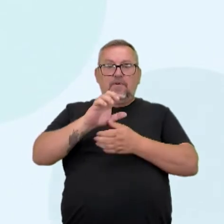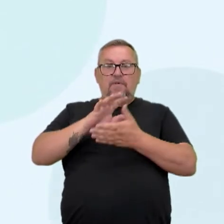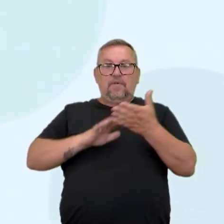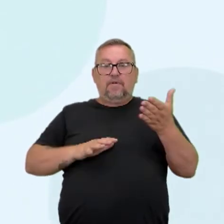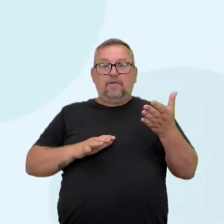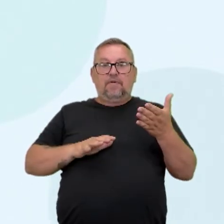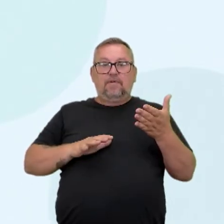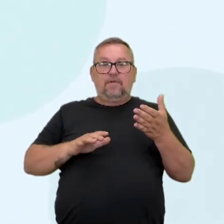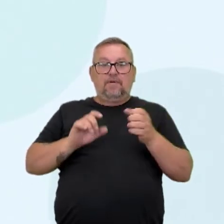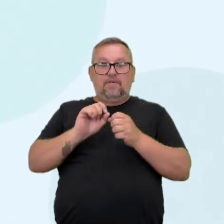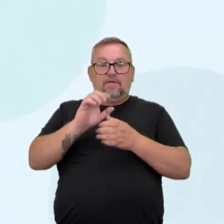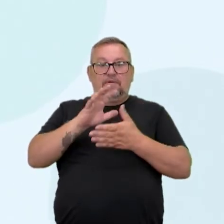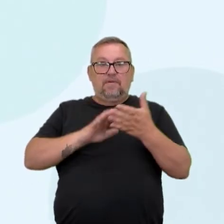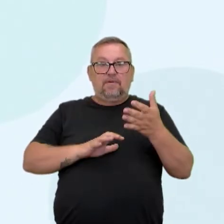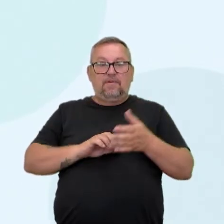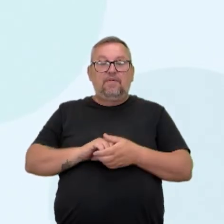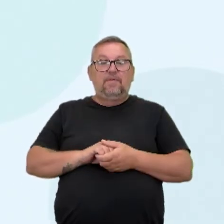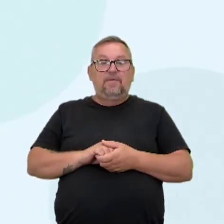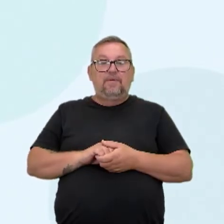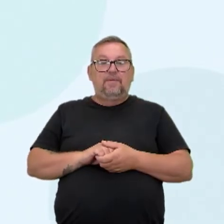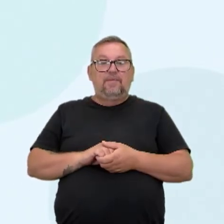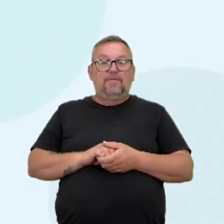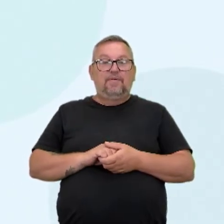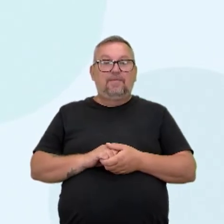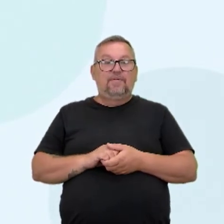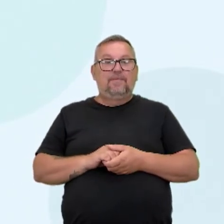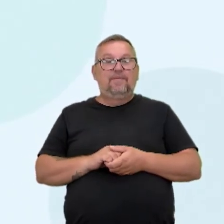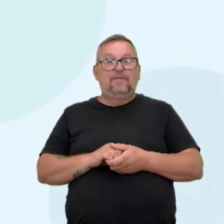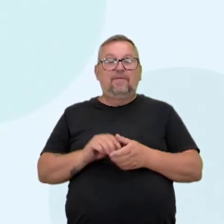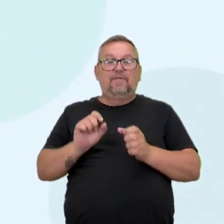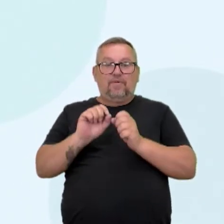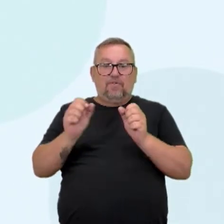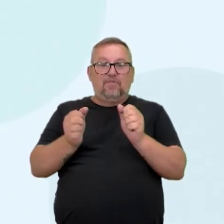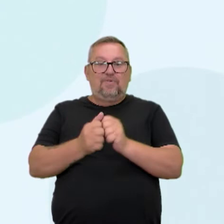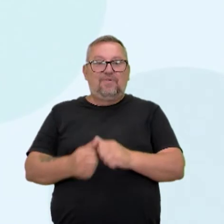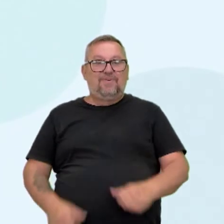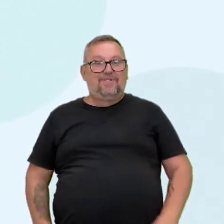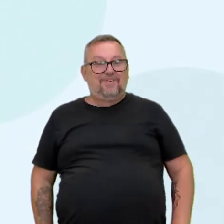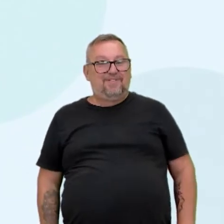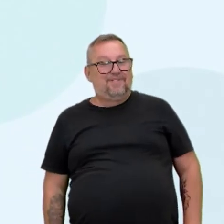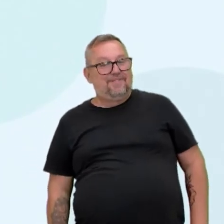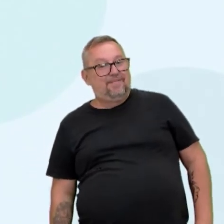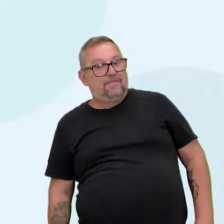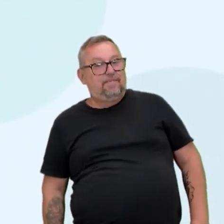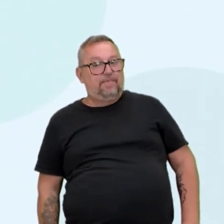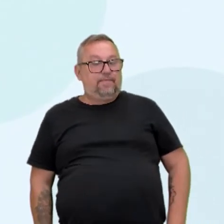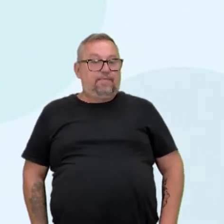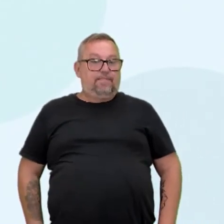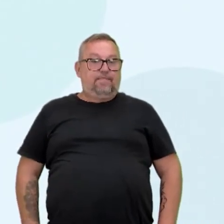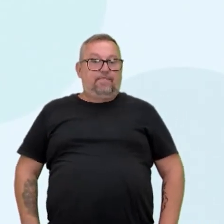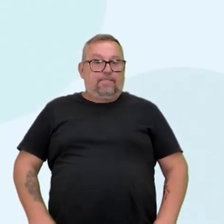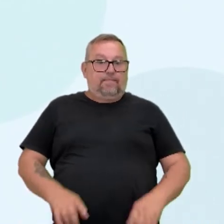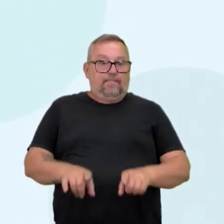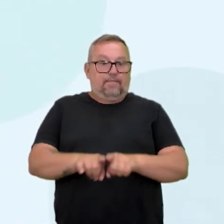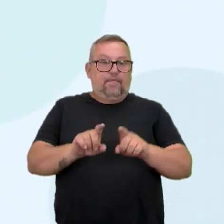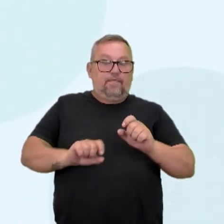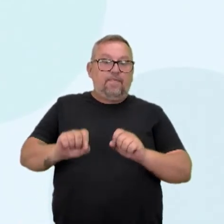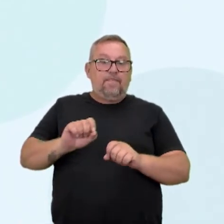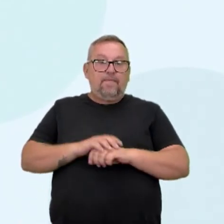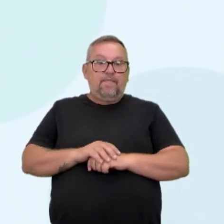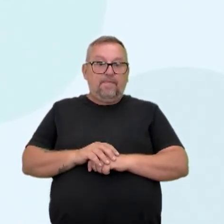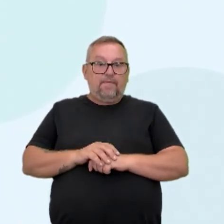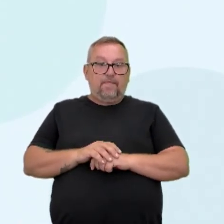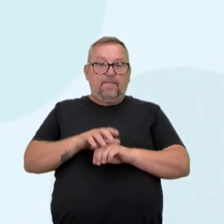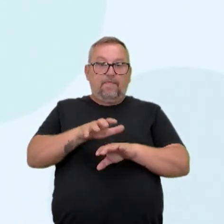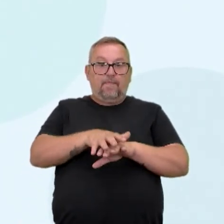Juntinho! Como dizia o grande Tim Maia. Juntinho! Maffê, dá uma lida para nós aí, por favor. A